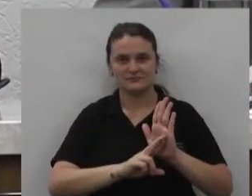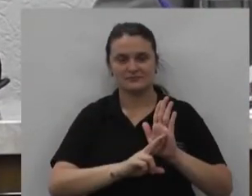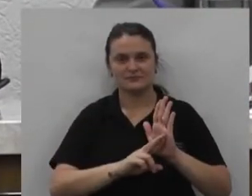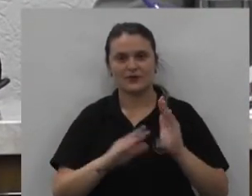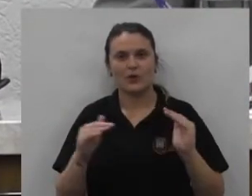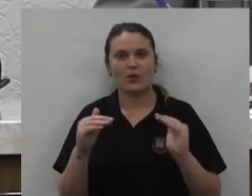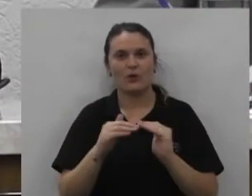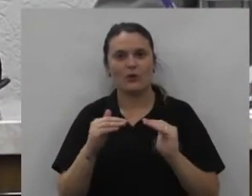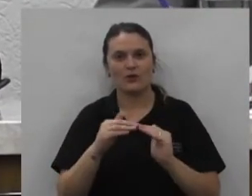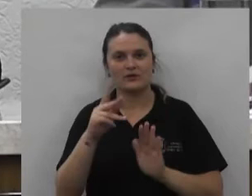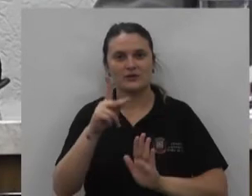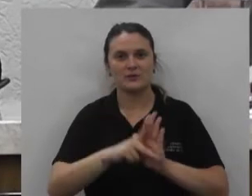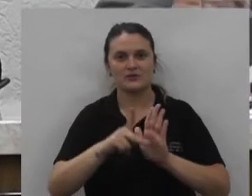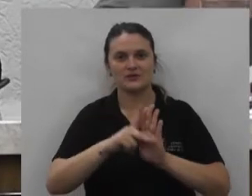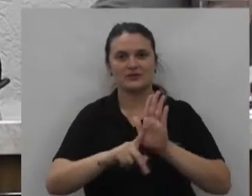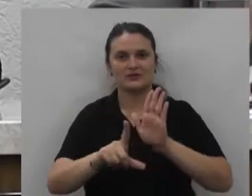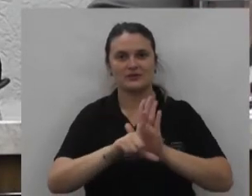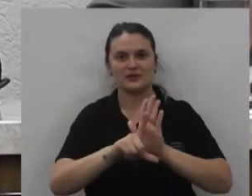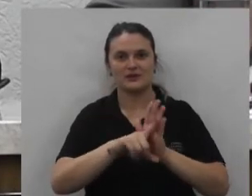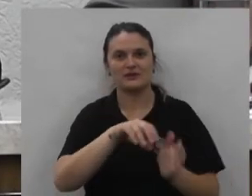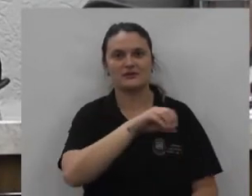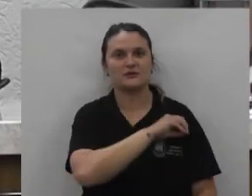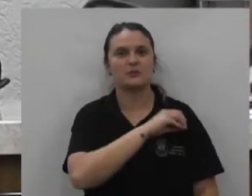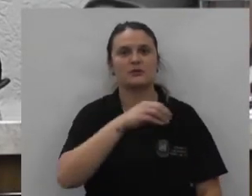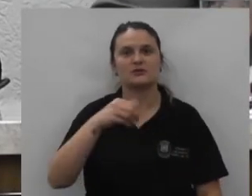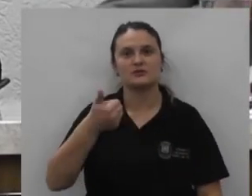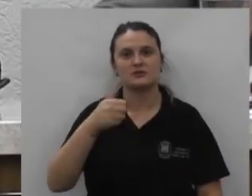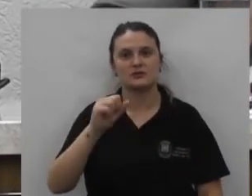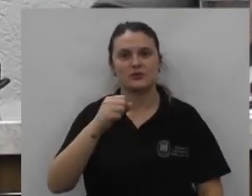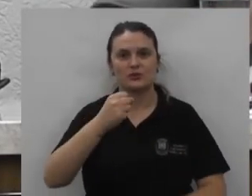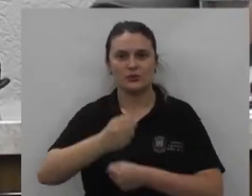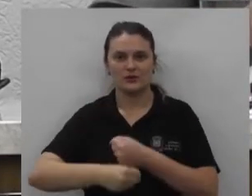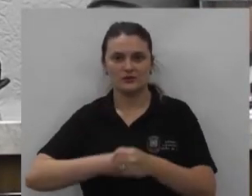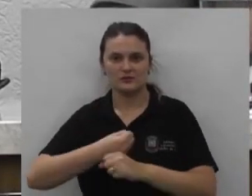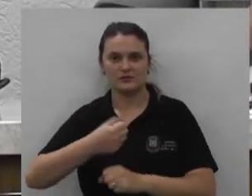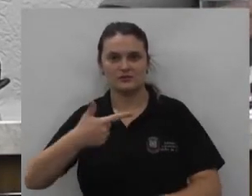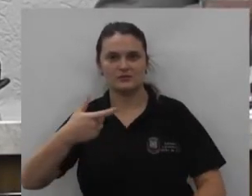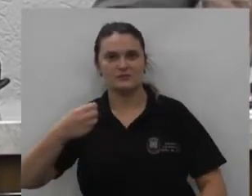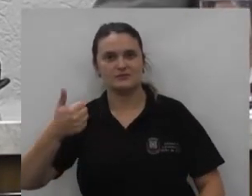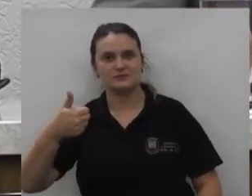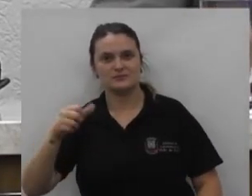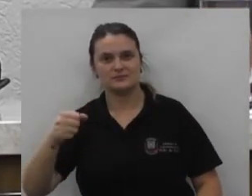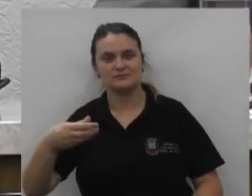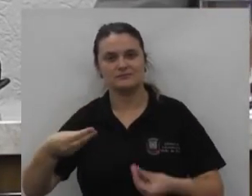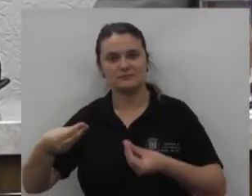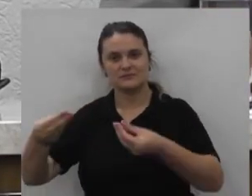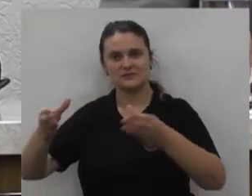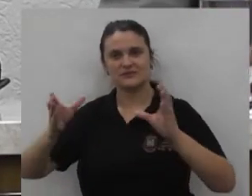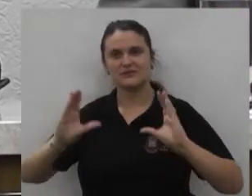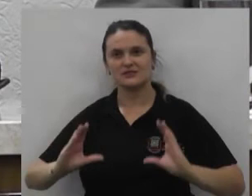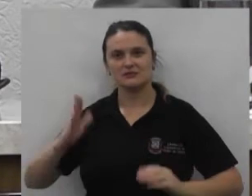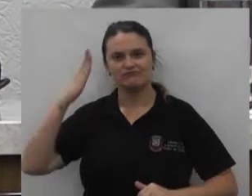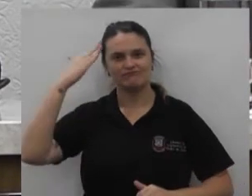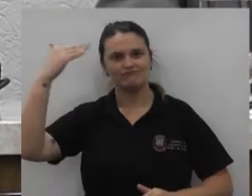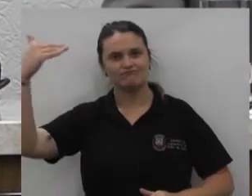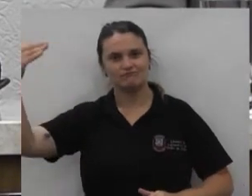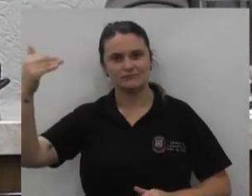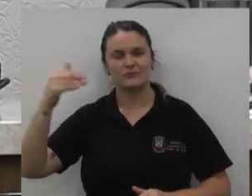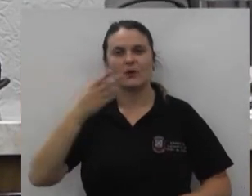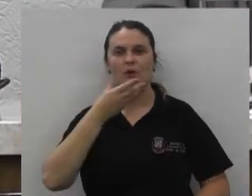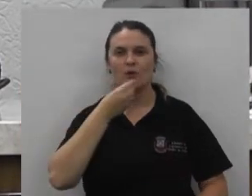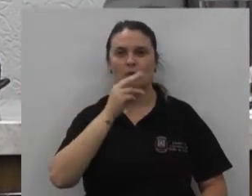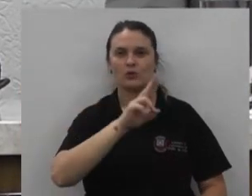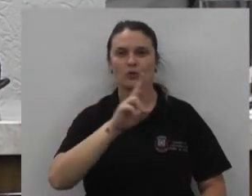favorável ao projeto de lei ordinária número 18 de 2018 concede o título de cidadão honorário de união da